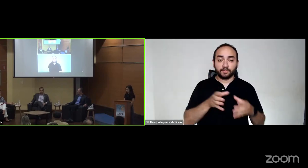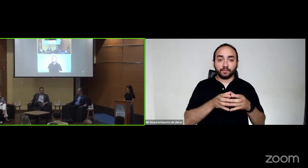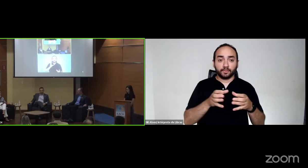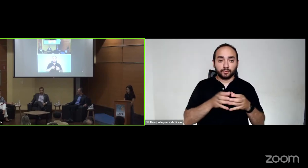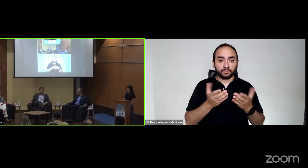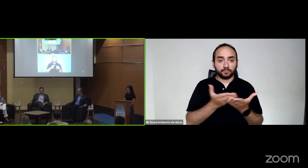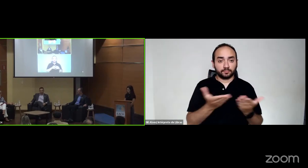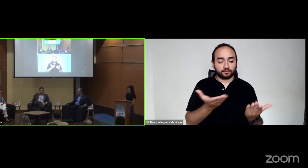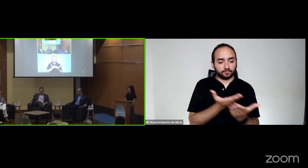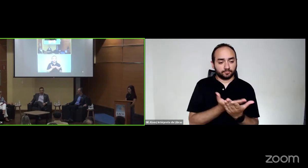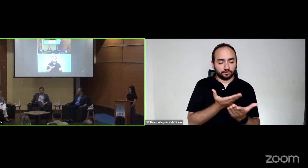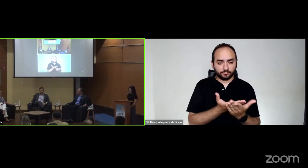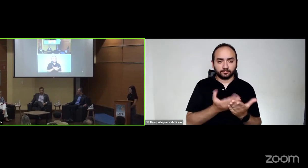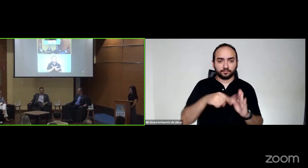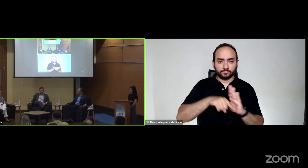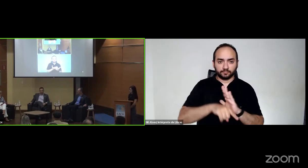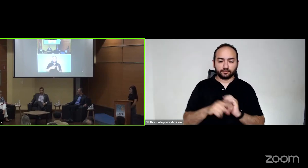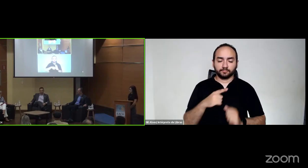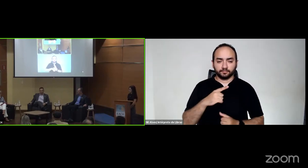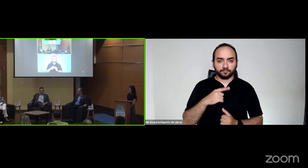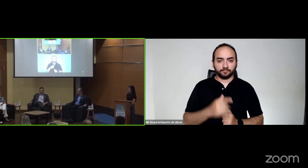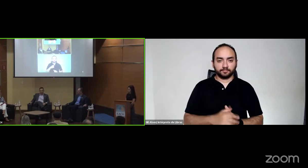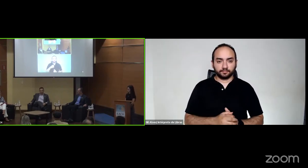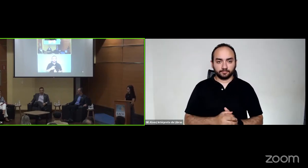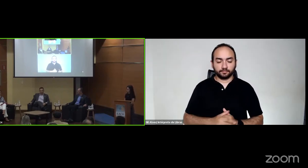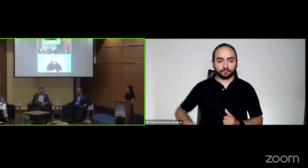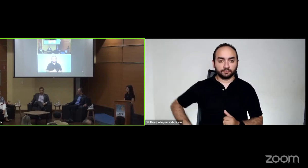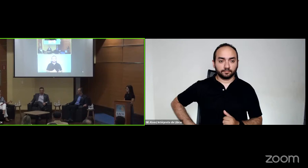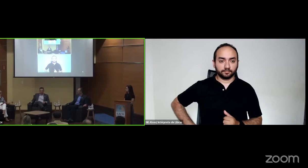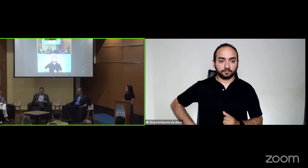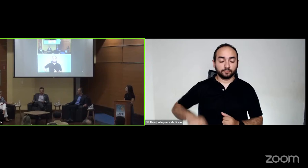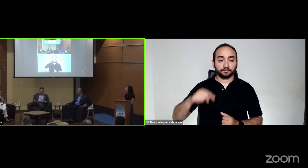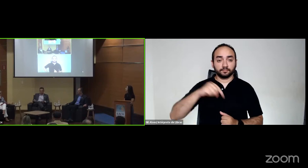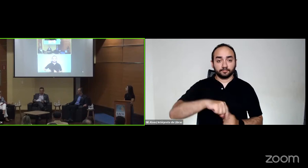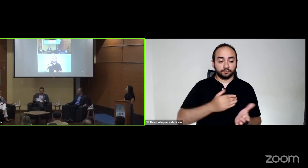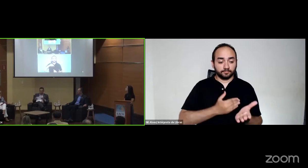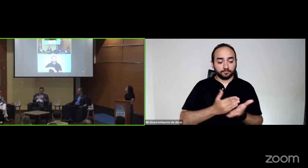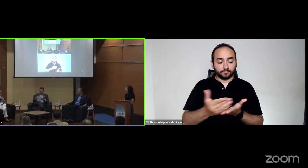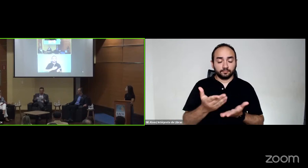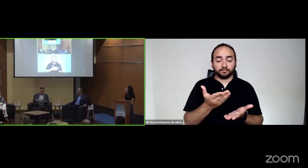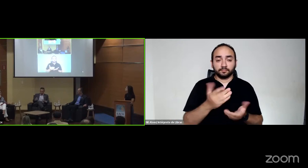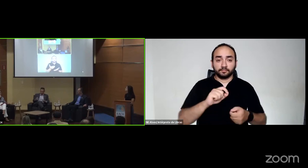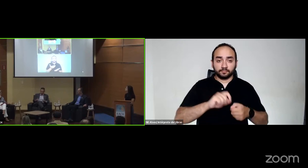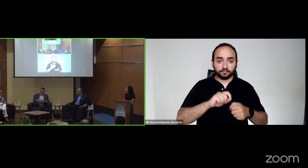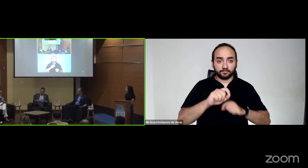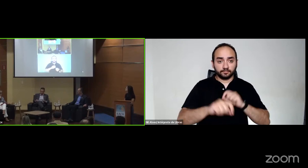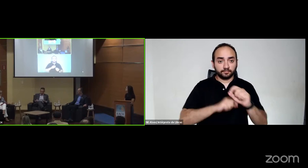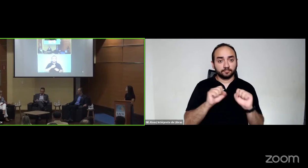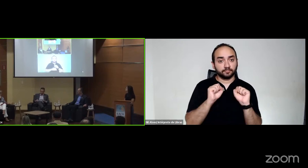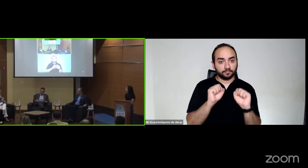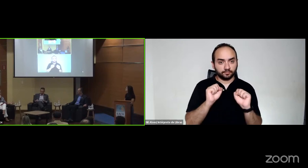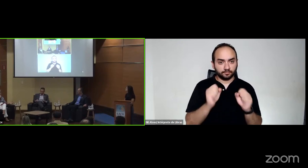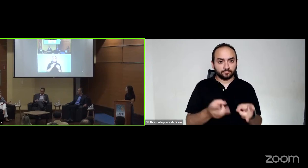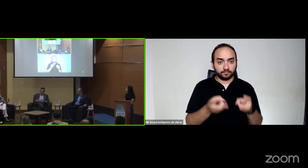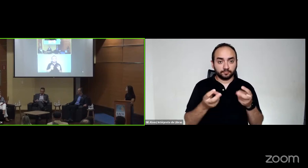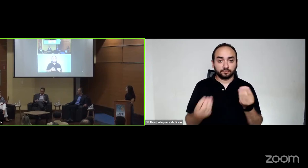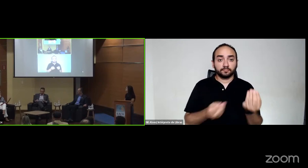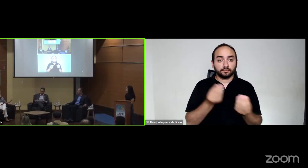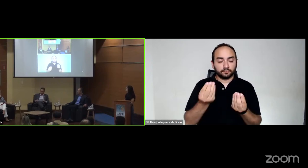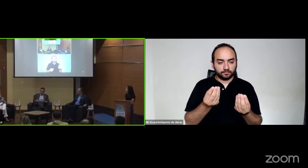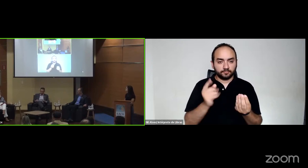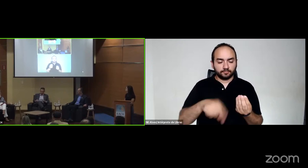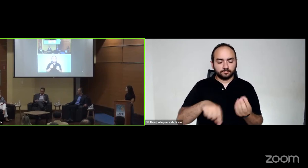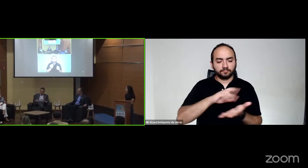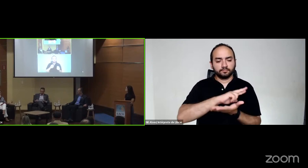de estudo do lazer. Dentre as iniciativas realizadas, podemos destacar a série